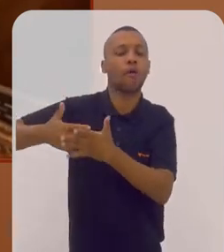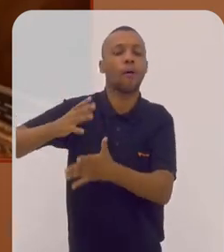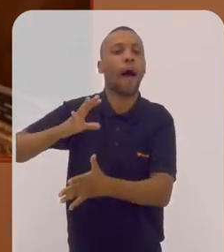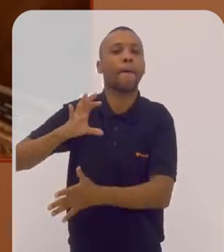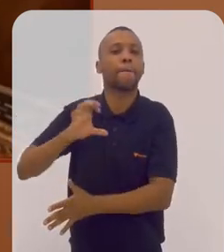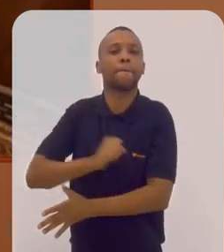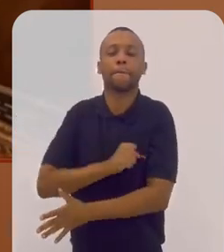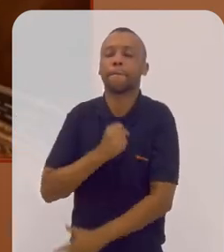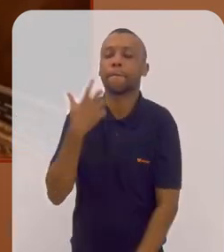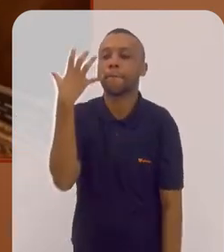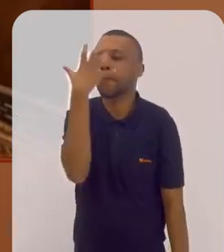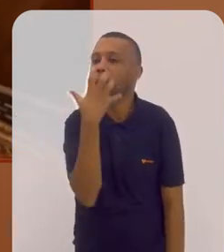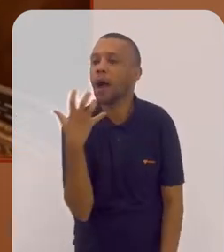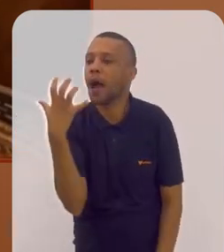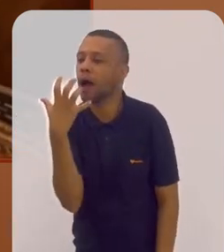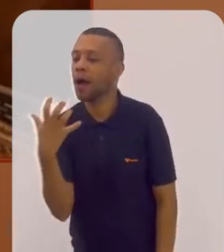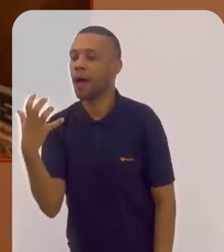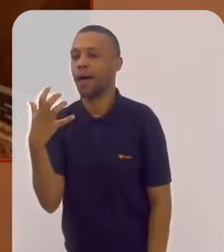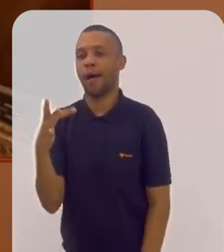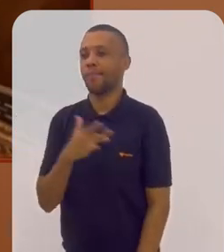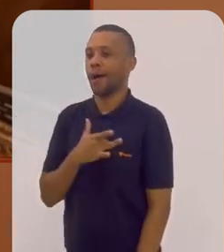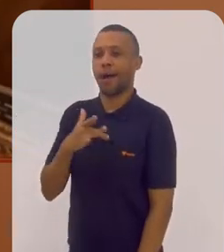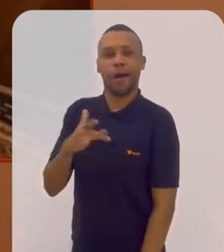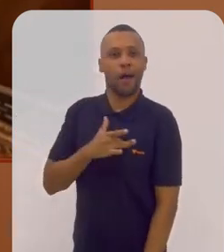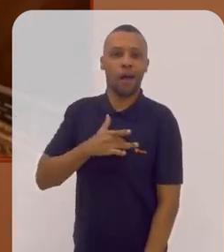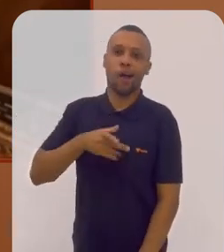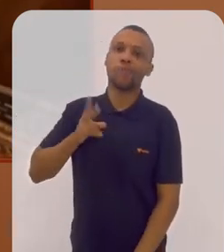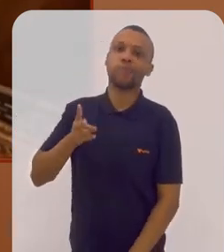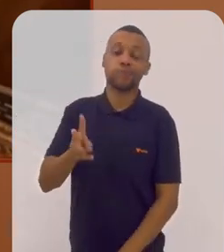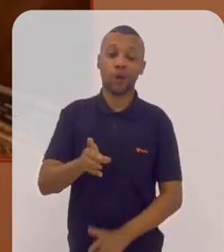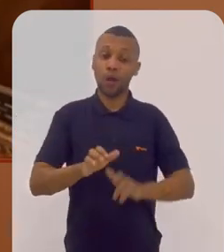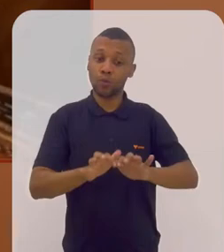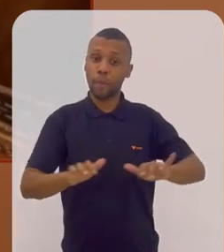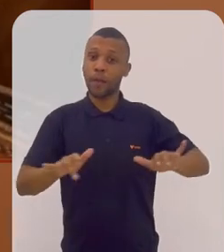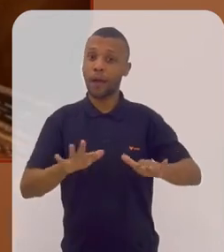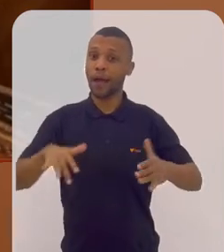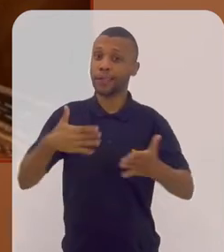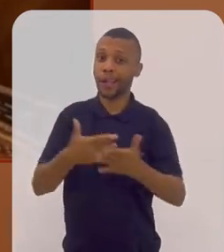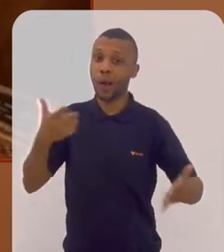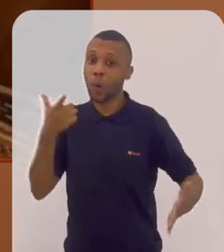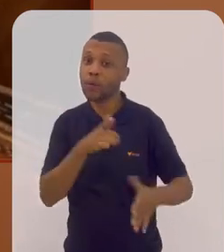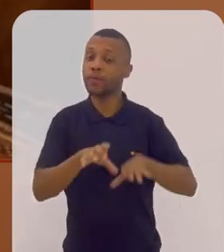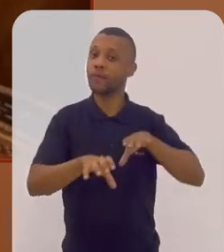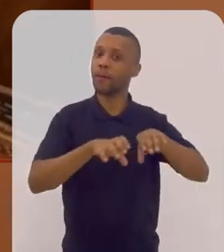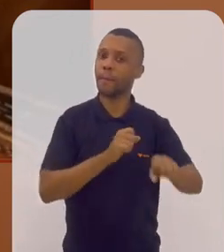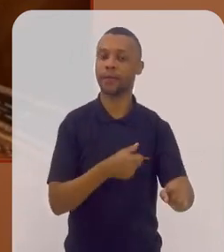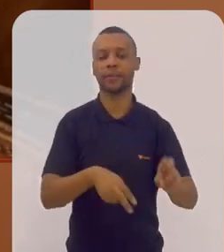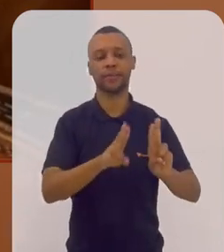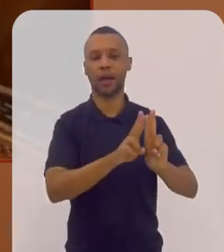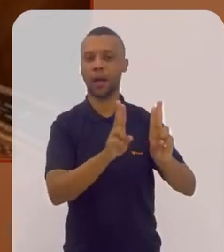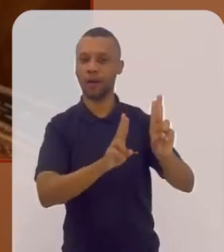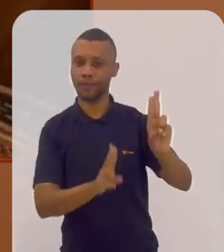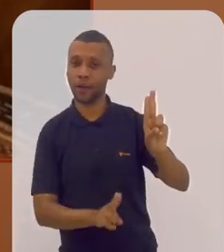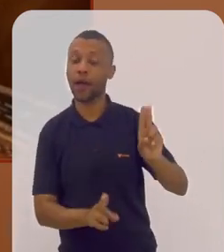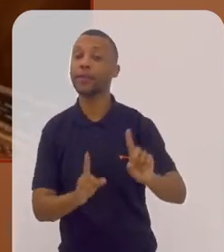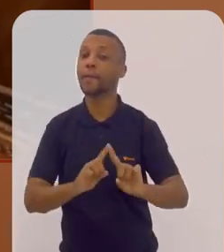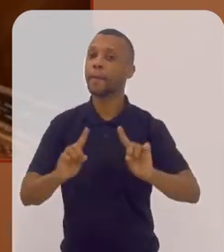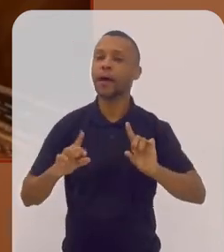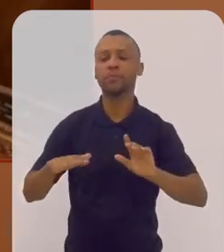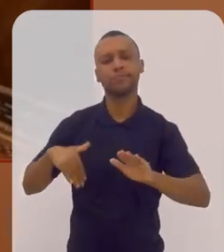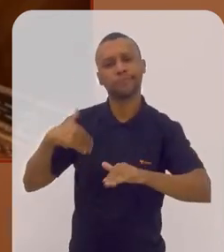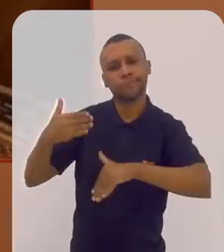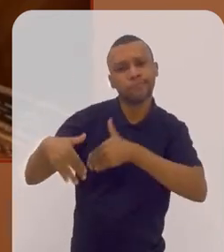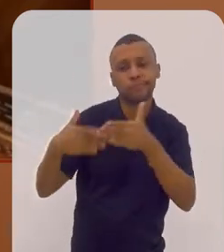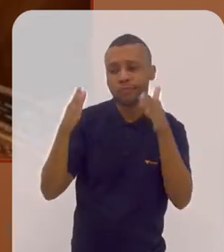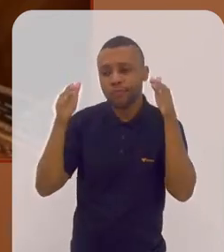porque foi uma paixão, e aí eu ainda continuei no piano até me formar na UFRJ, mas